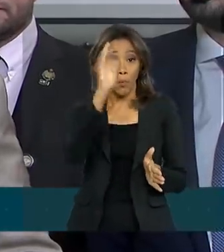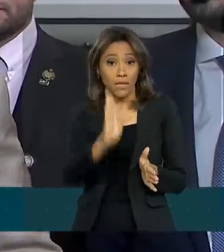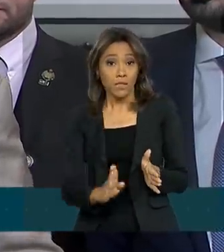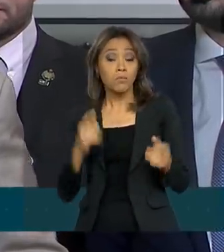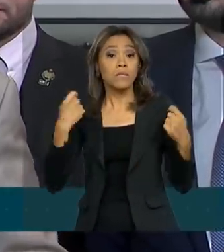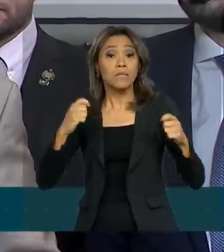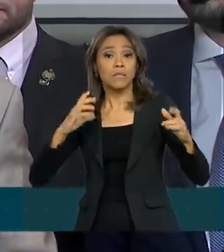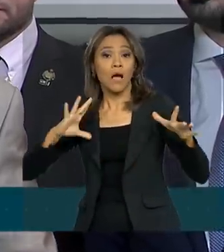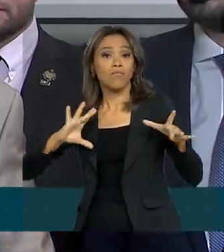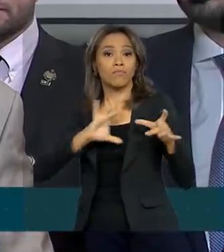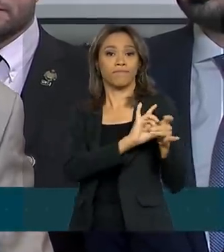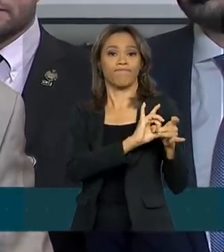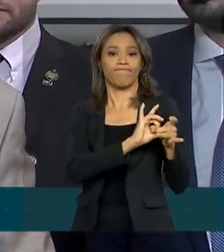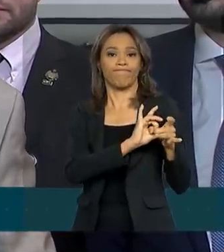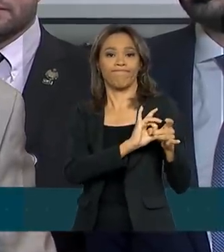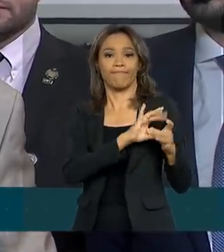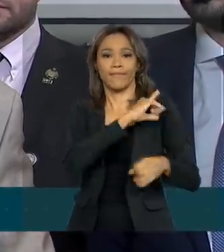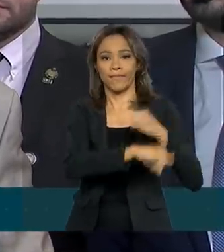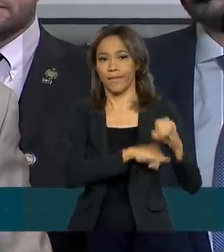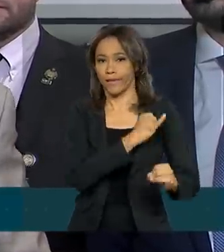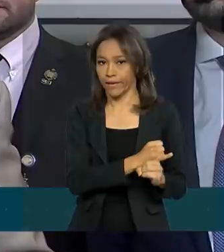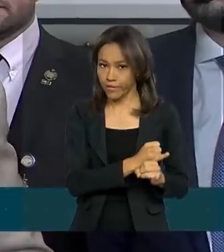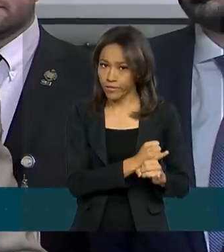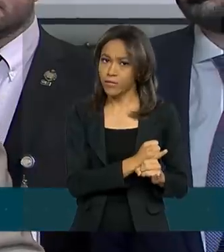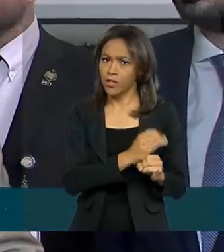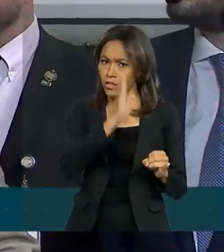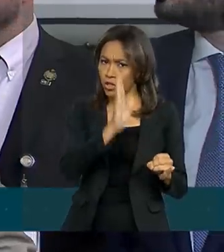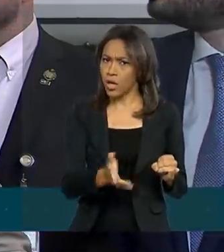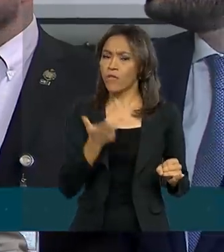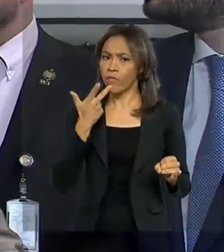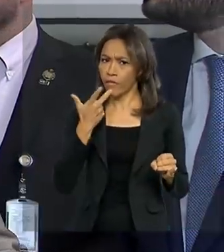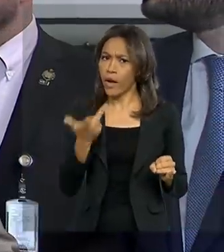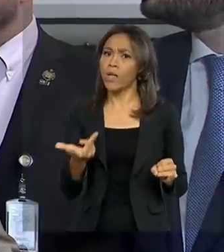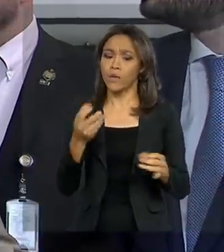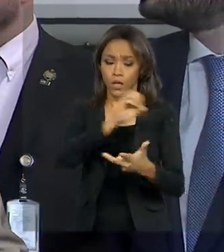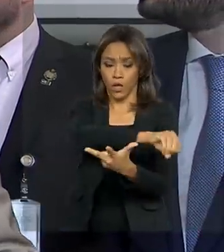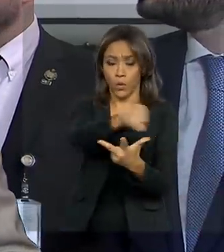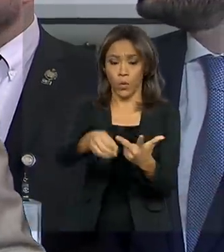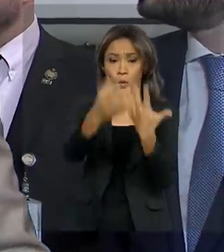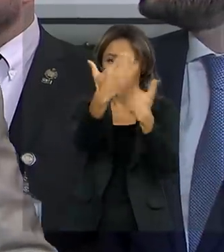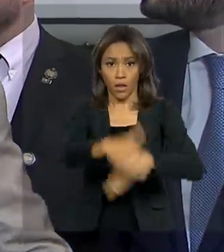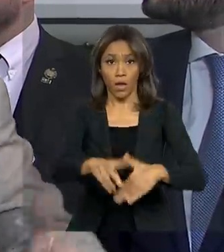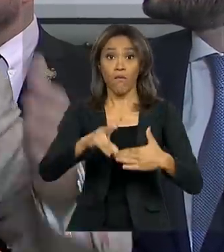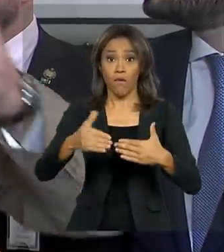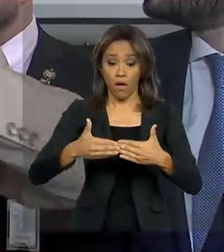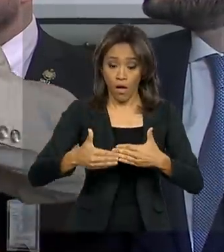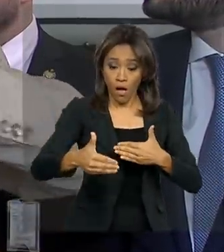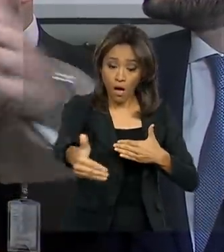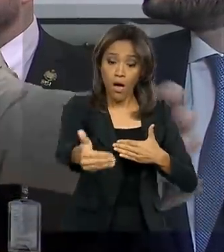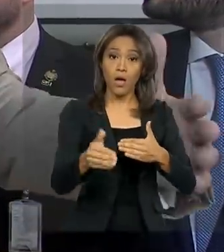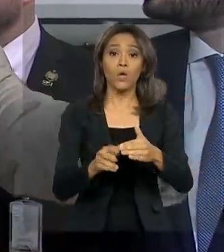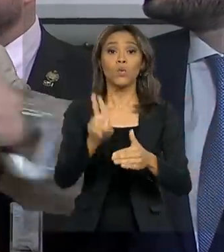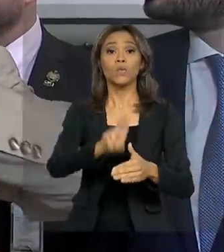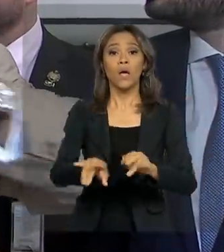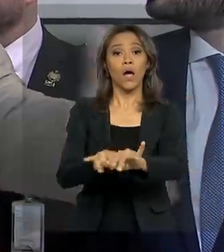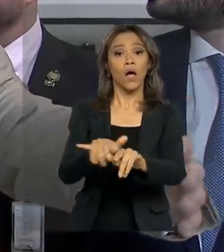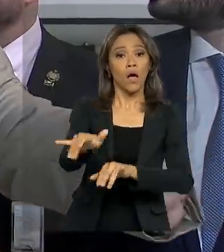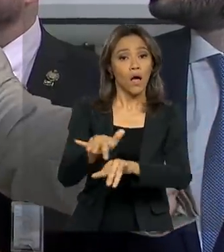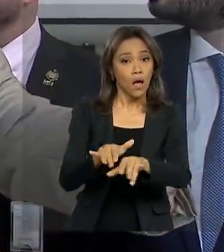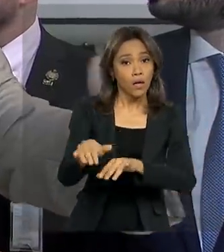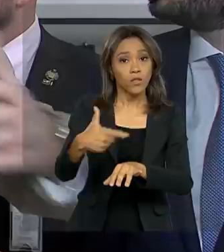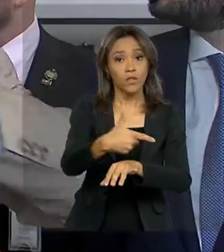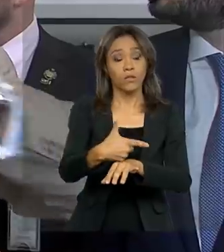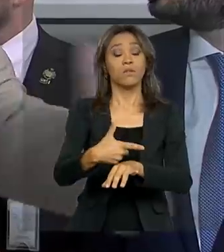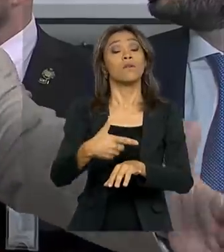internet. Assim como foi dito que o Enem será digital até 2026, a educação tem que ser